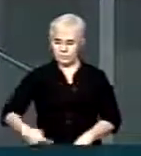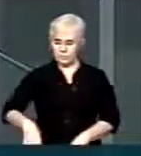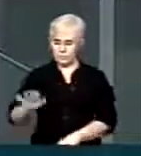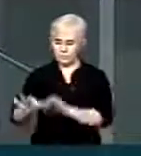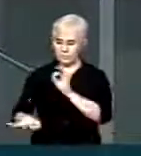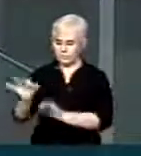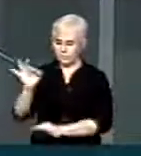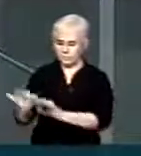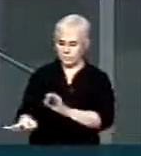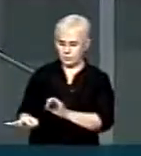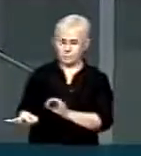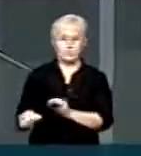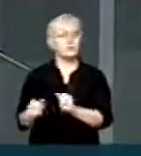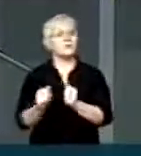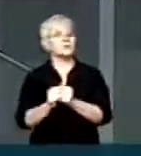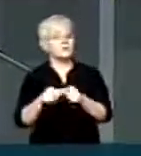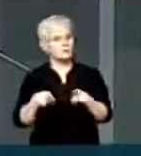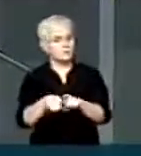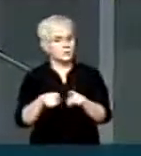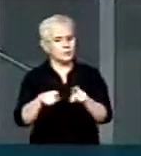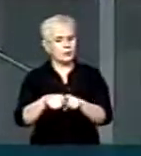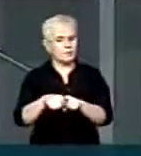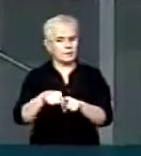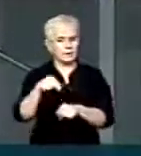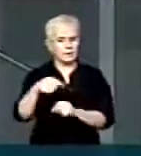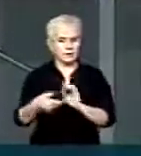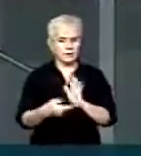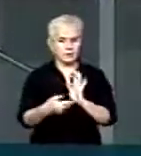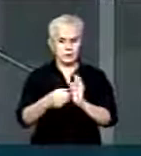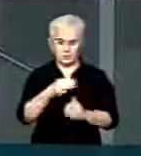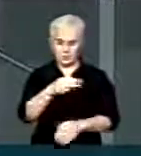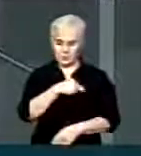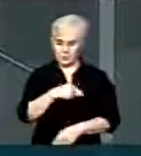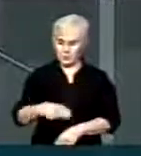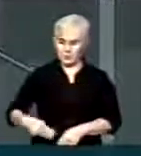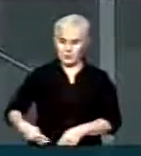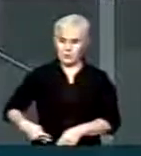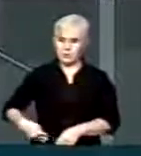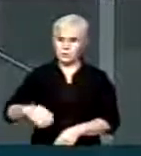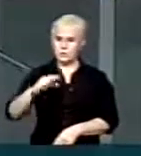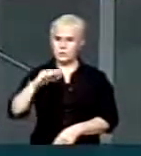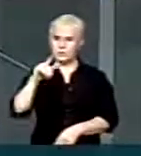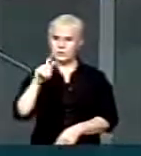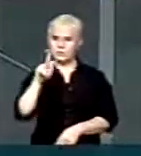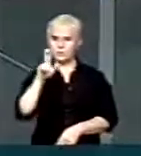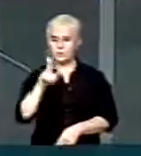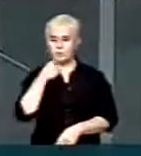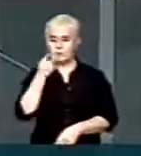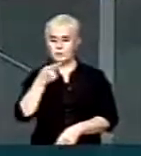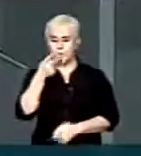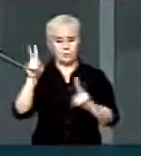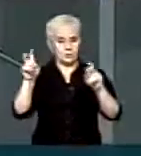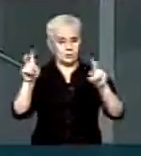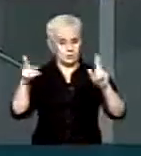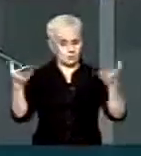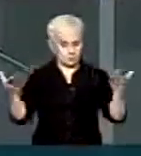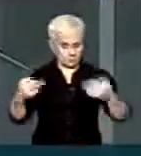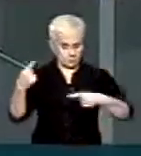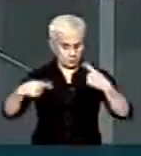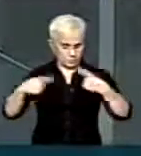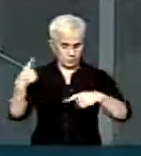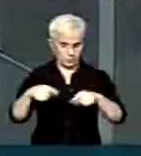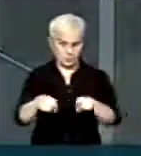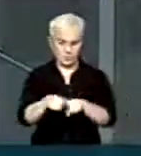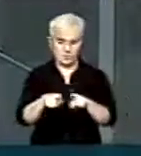Nós vamos estar nesta casa amanhã Com o Ministro da CGU Que vão tratar deste assunto E foi dito